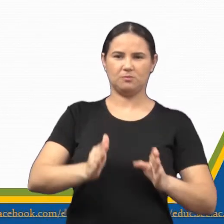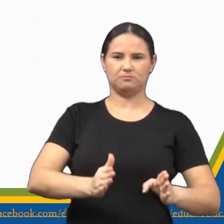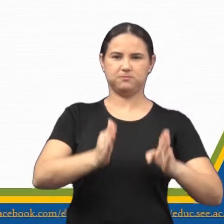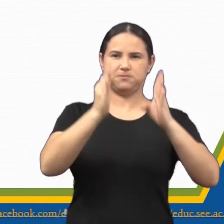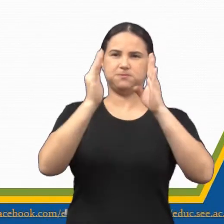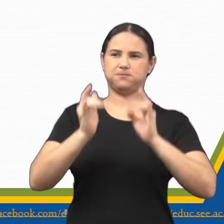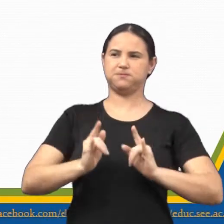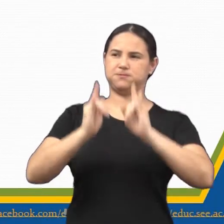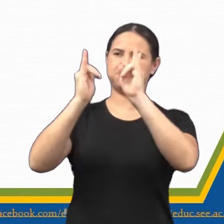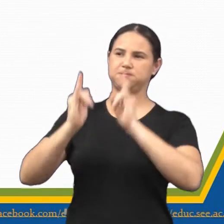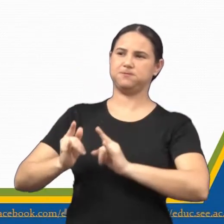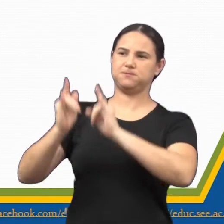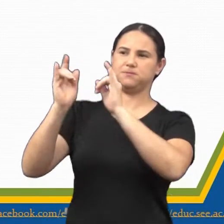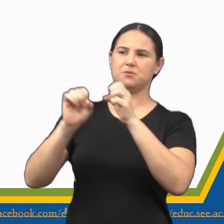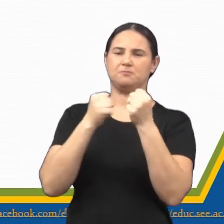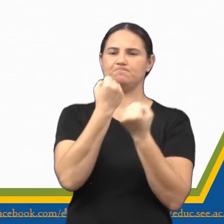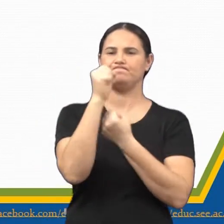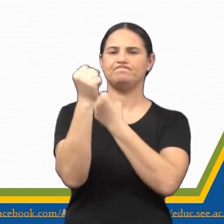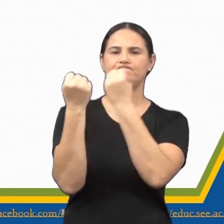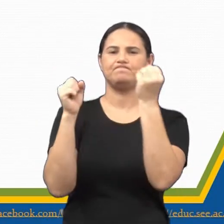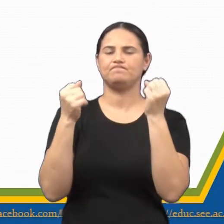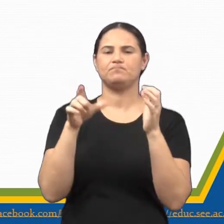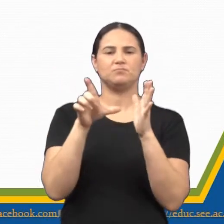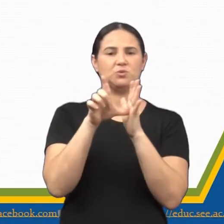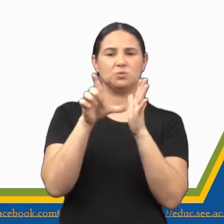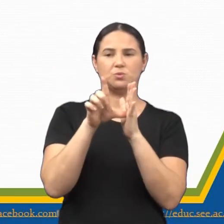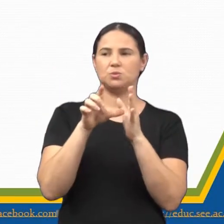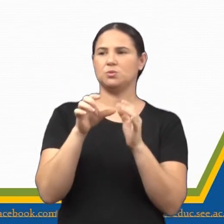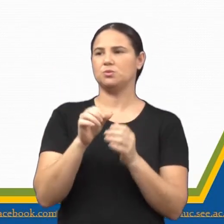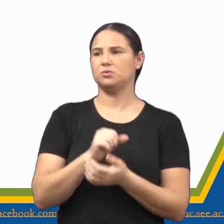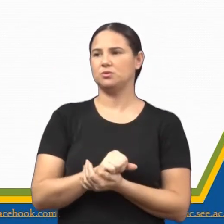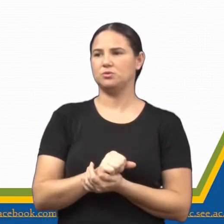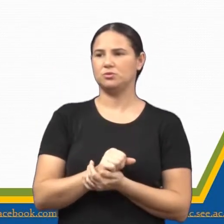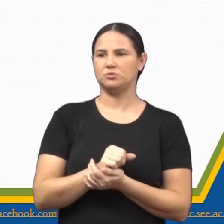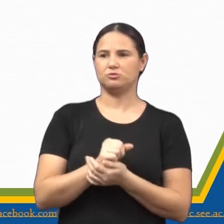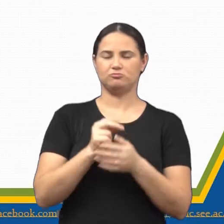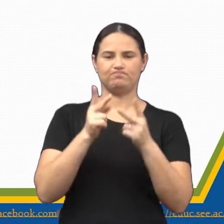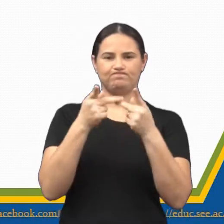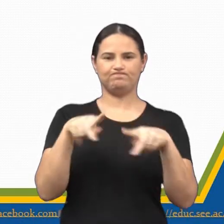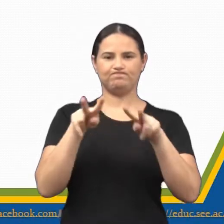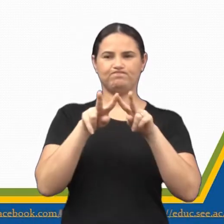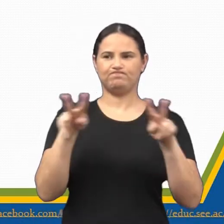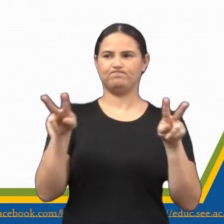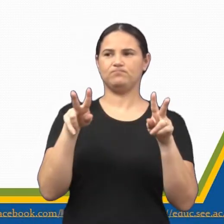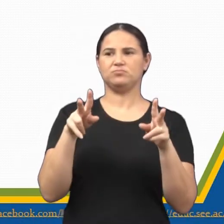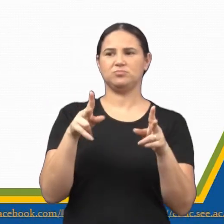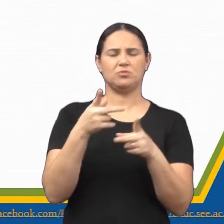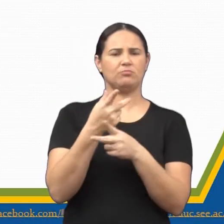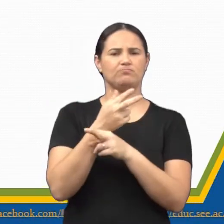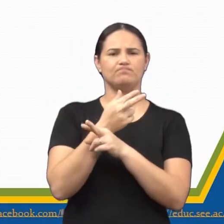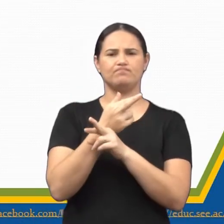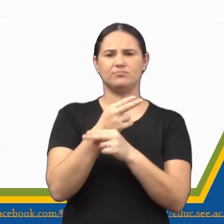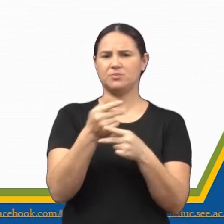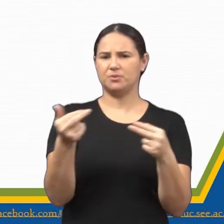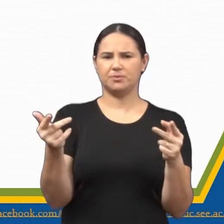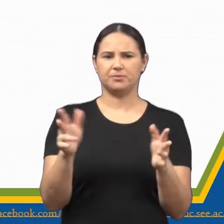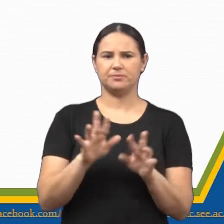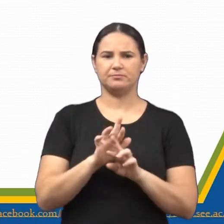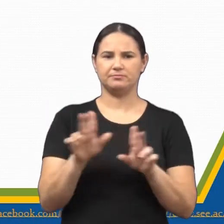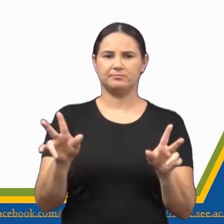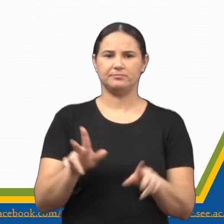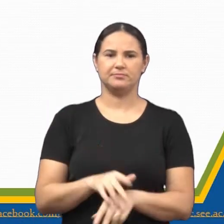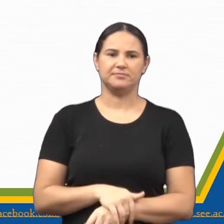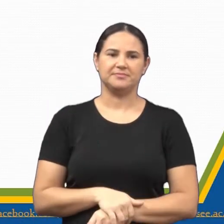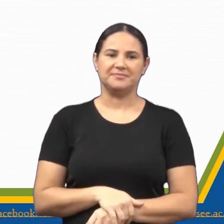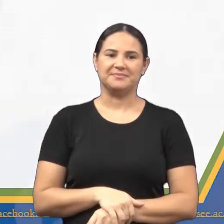condomínios, indústrias, comércios, praças, shoppings, monumentos e entre outros. Vocês viram